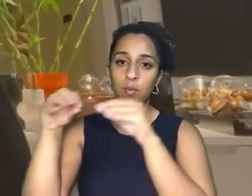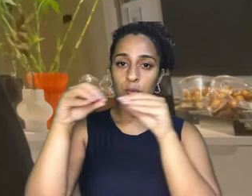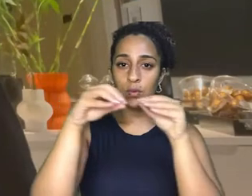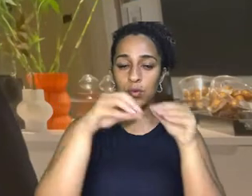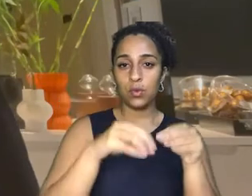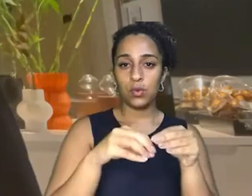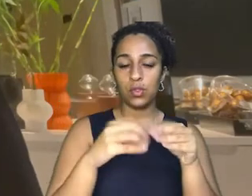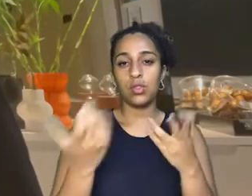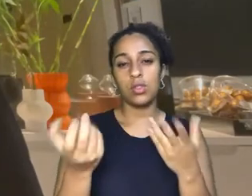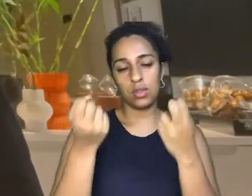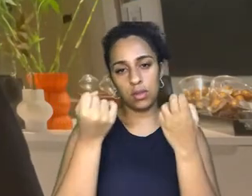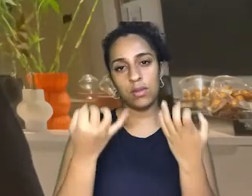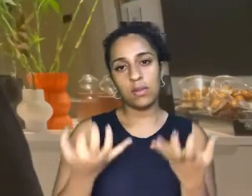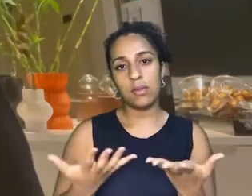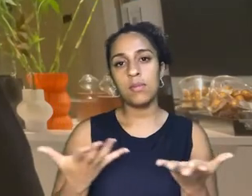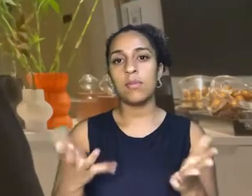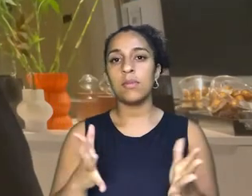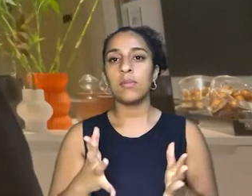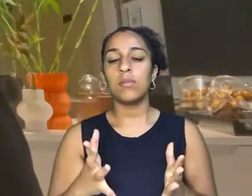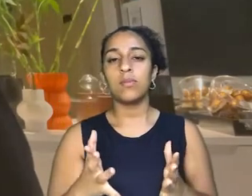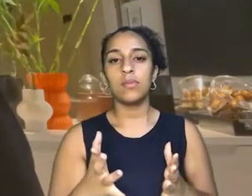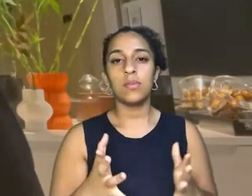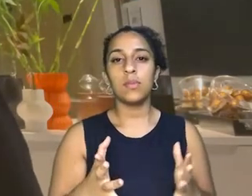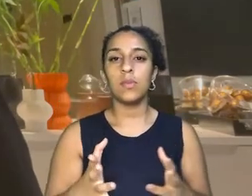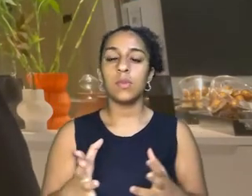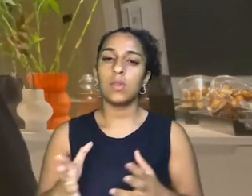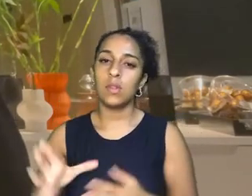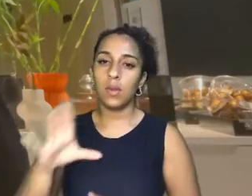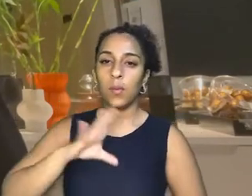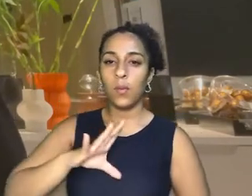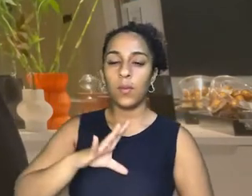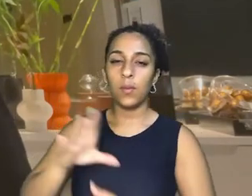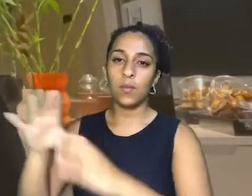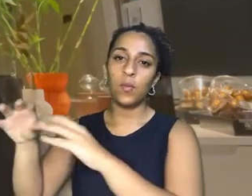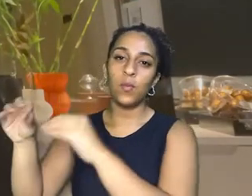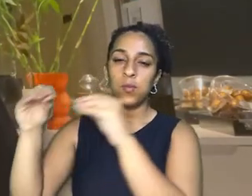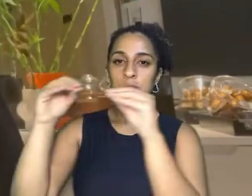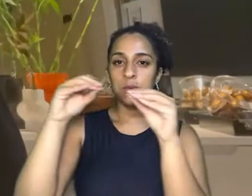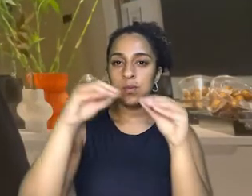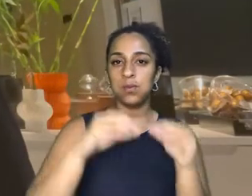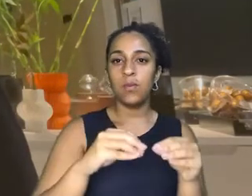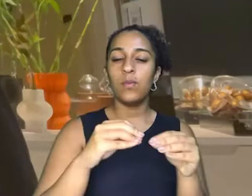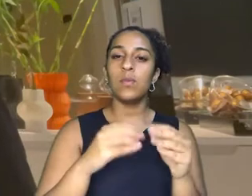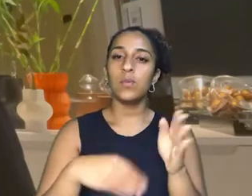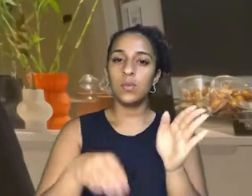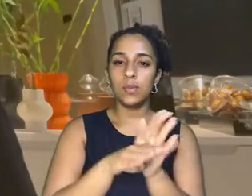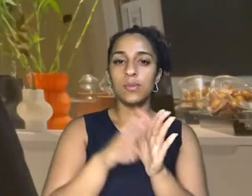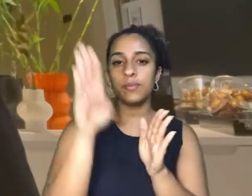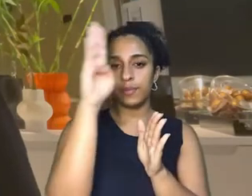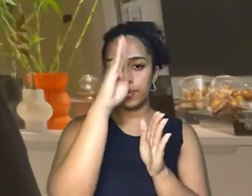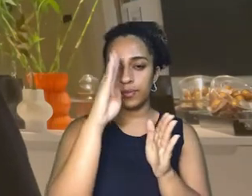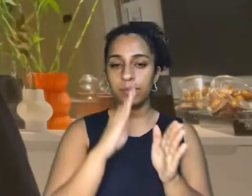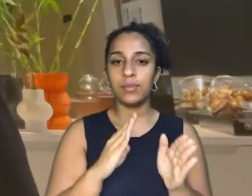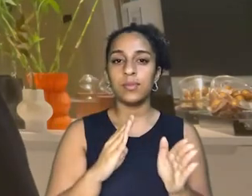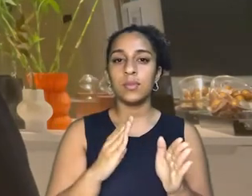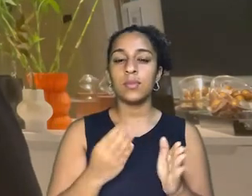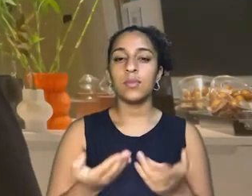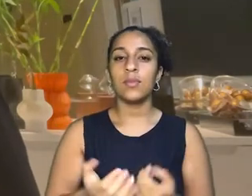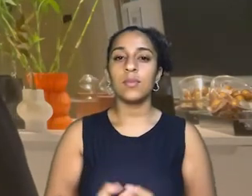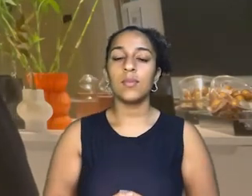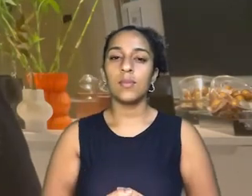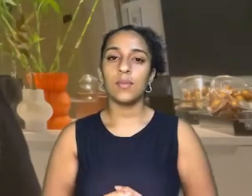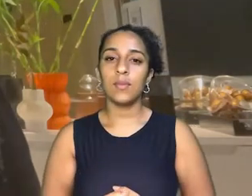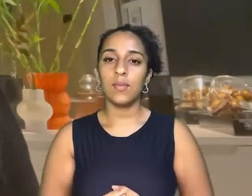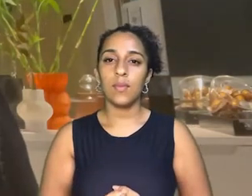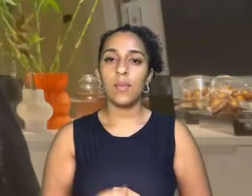dizer, grosseiramente falando, da expansão napoleônica, veio para o Brasil e para o